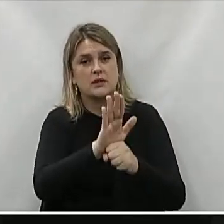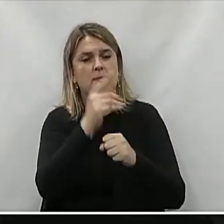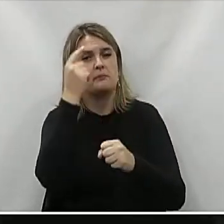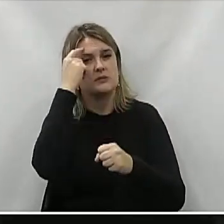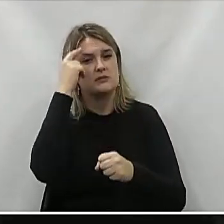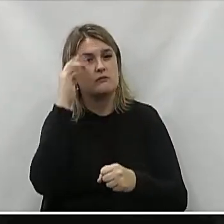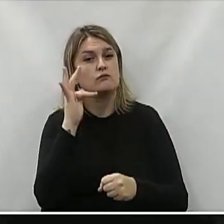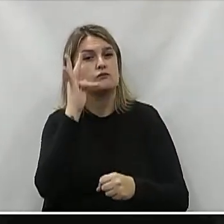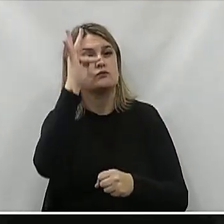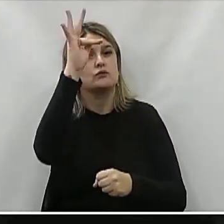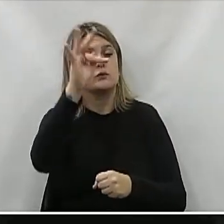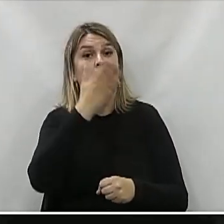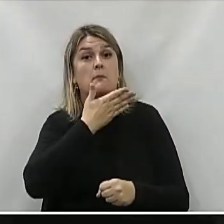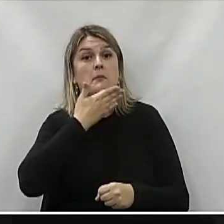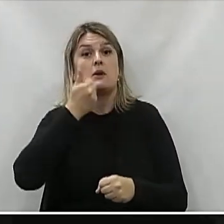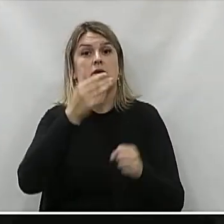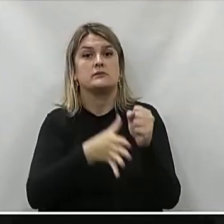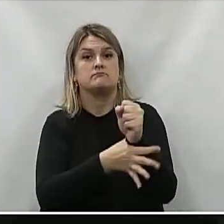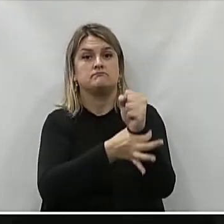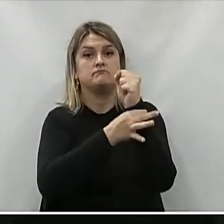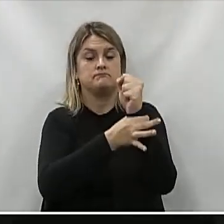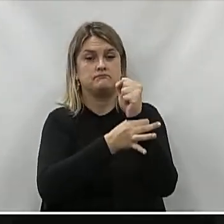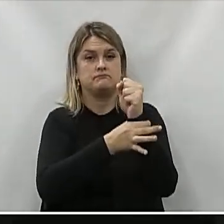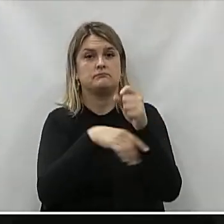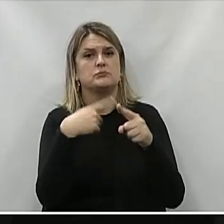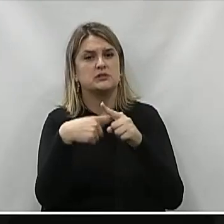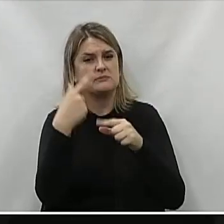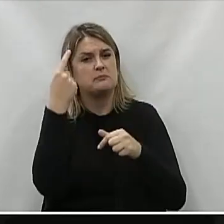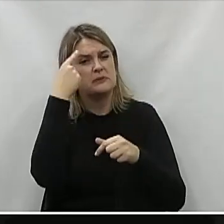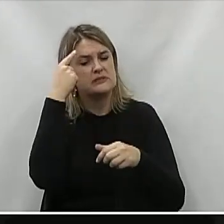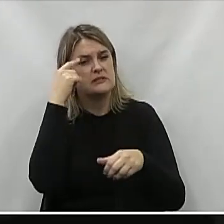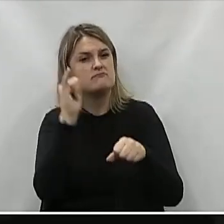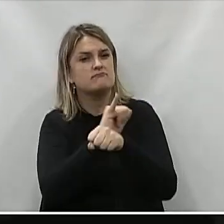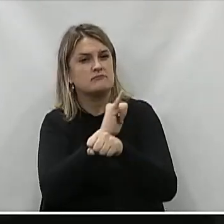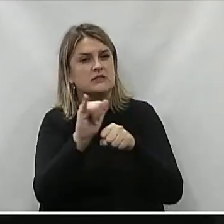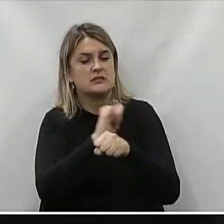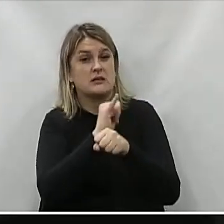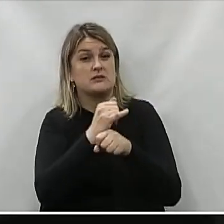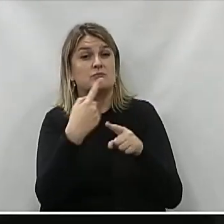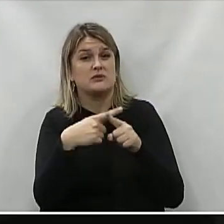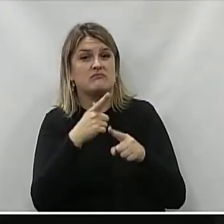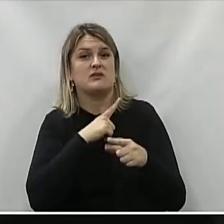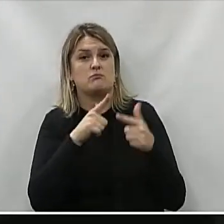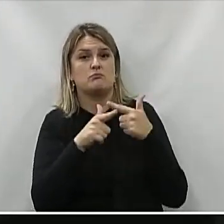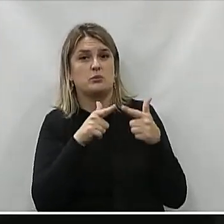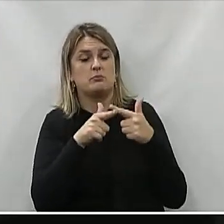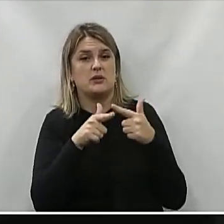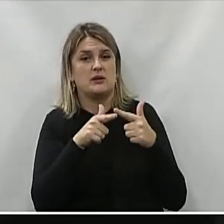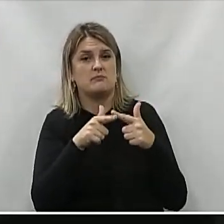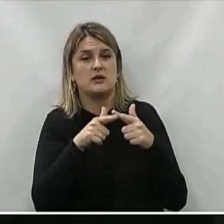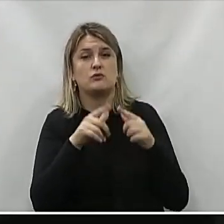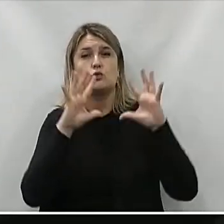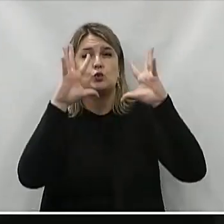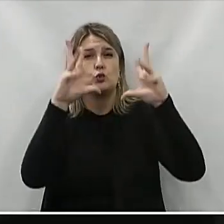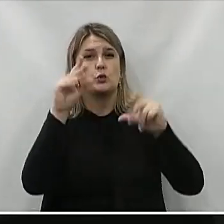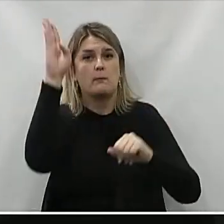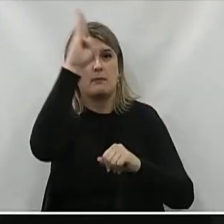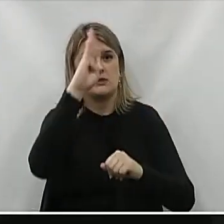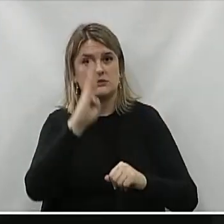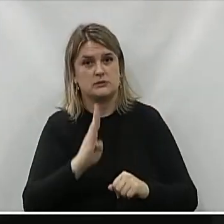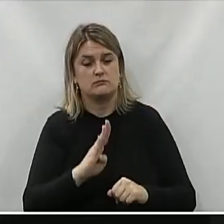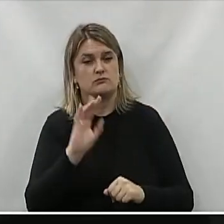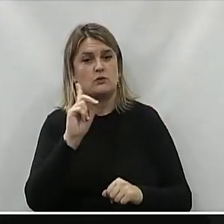Para que a gente ache Todos juntos Uma solução Para esse problema Que se tornou Um problema nacional